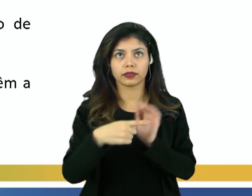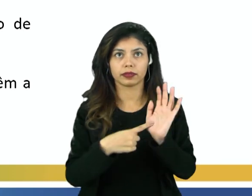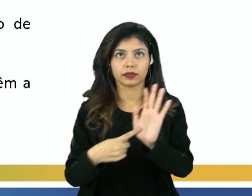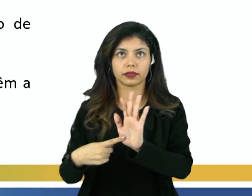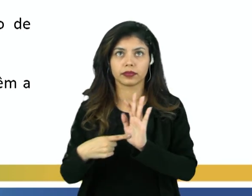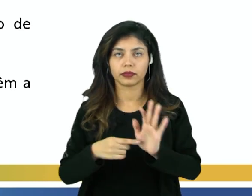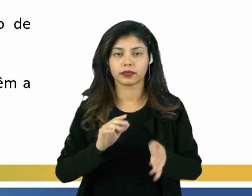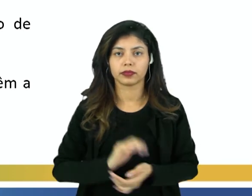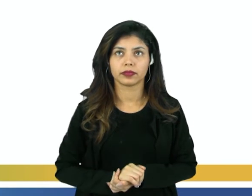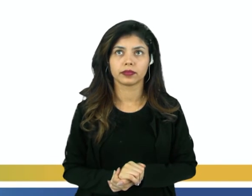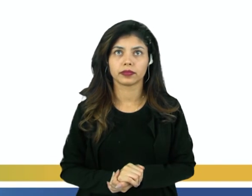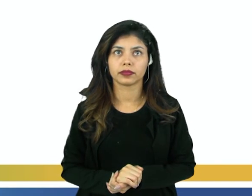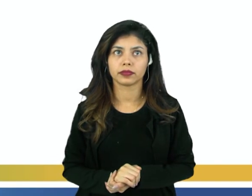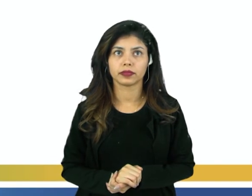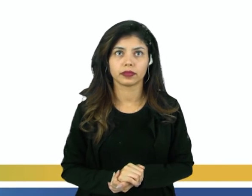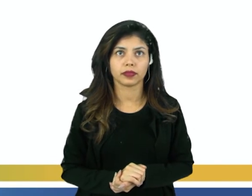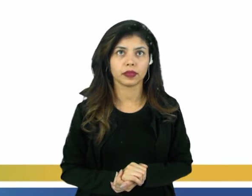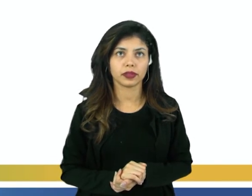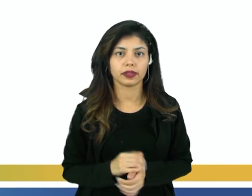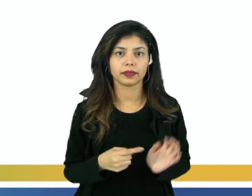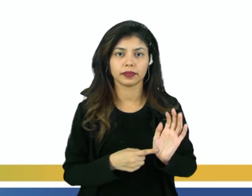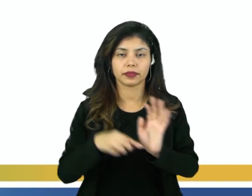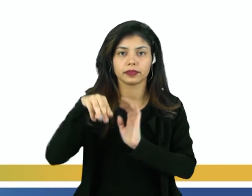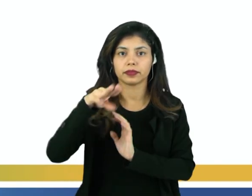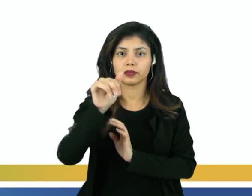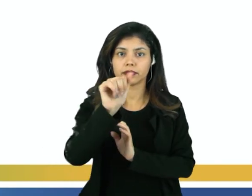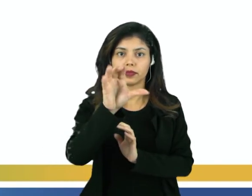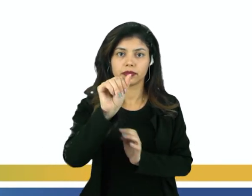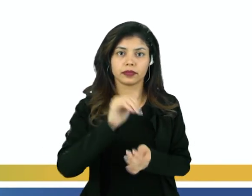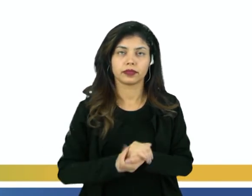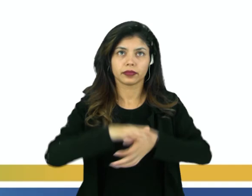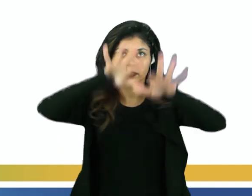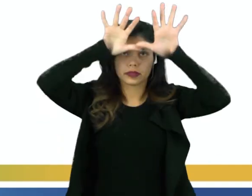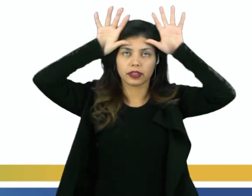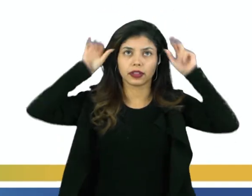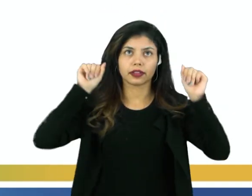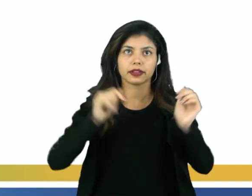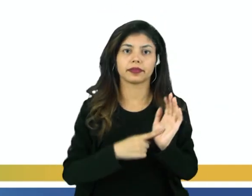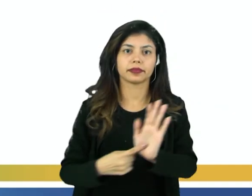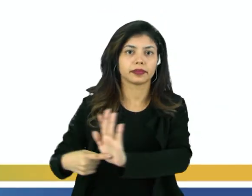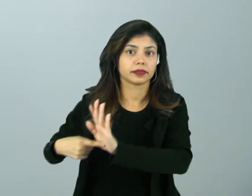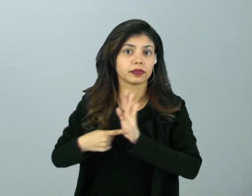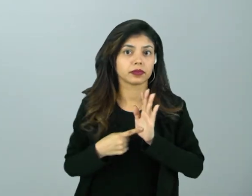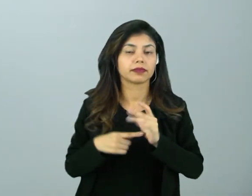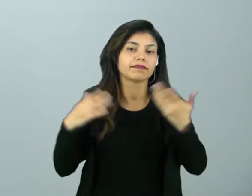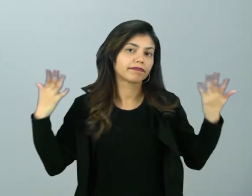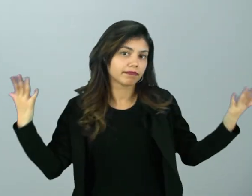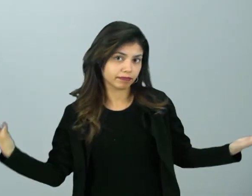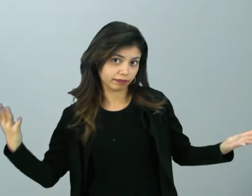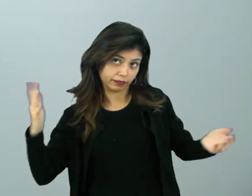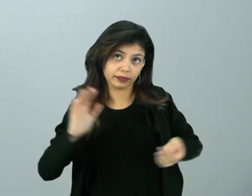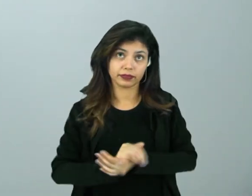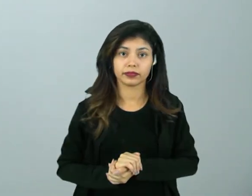também Moa e Acre. Com isso a gente